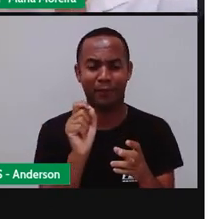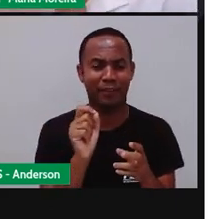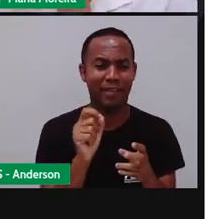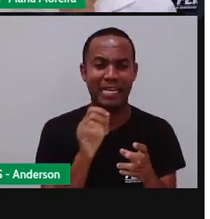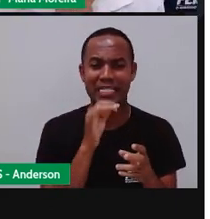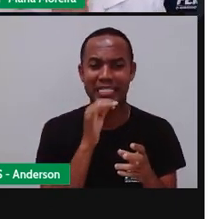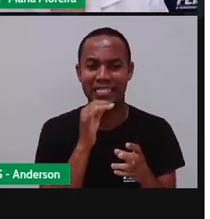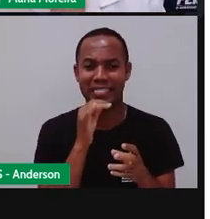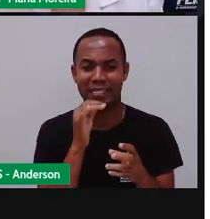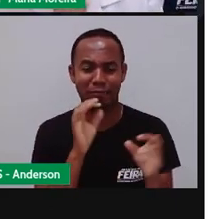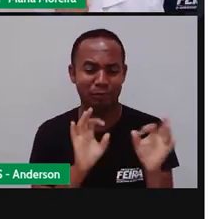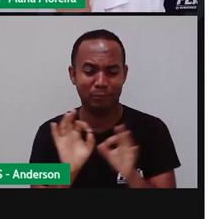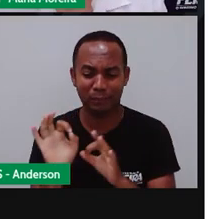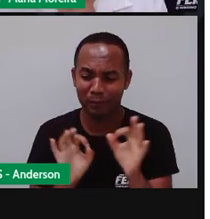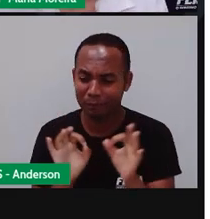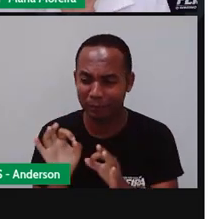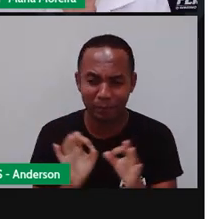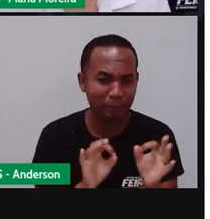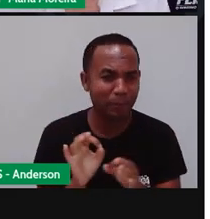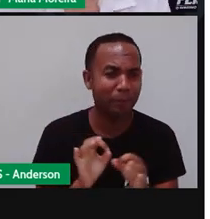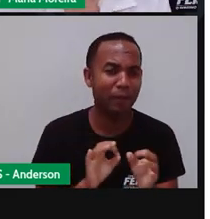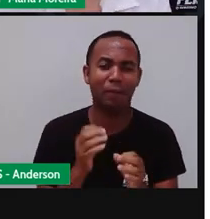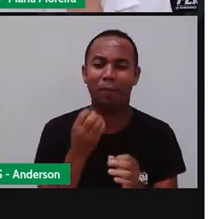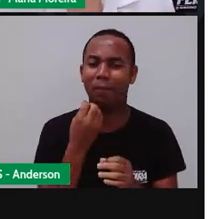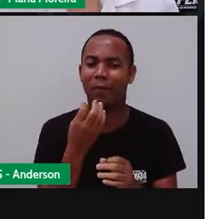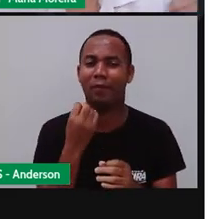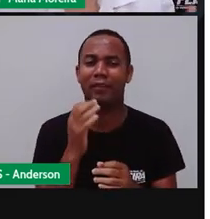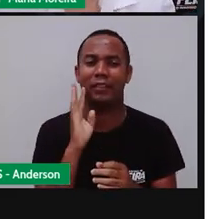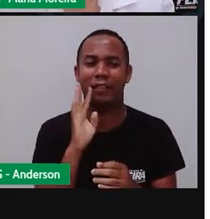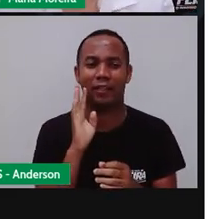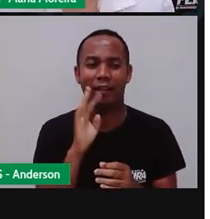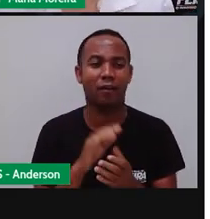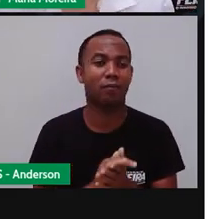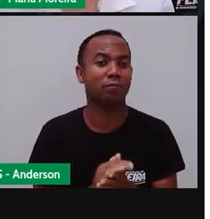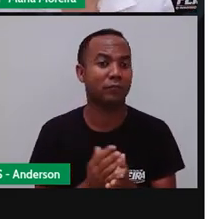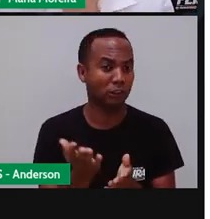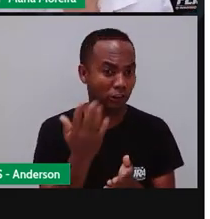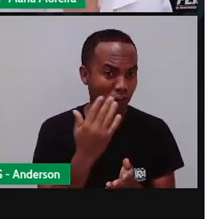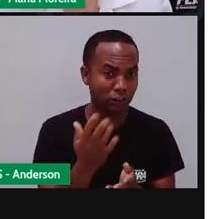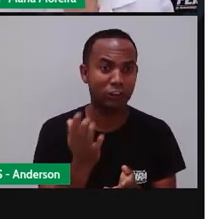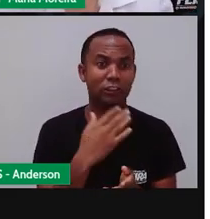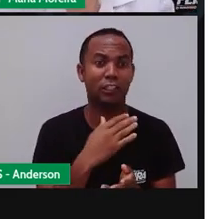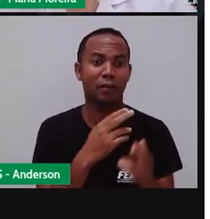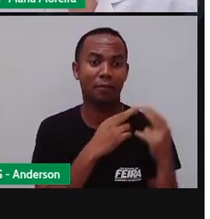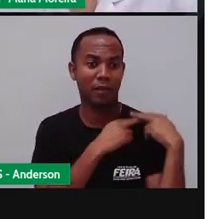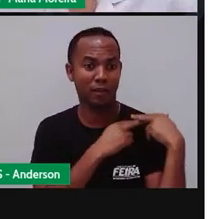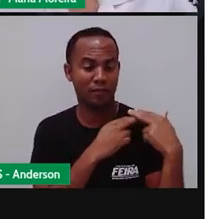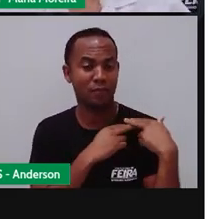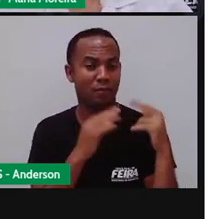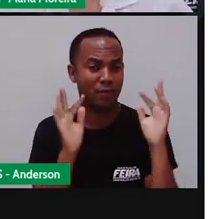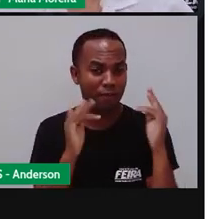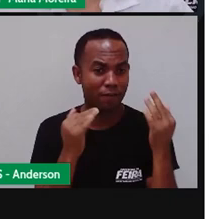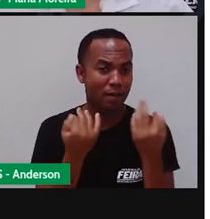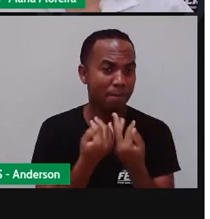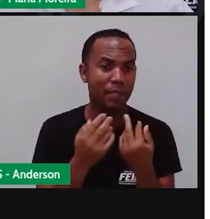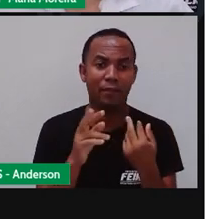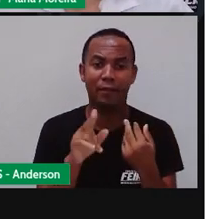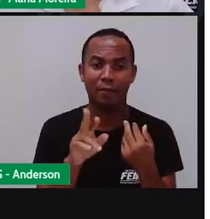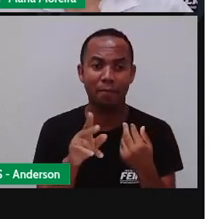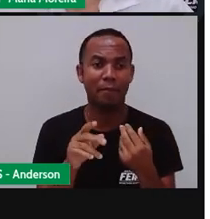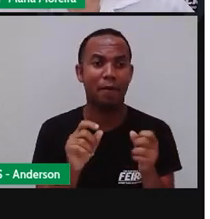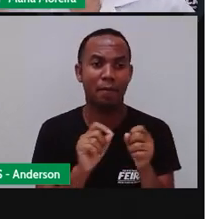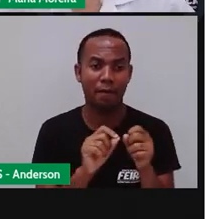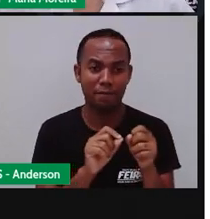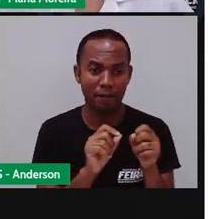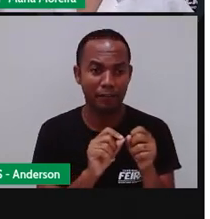Acabou entrando aqui Na maquete Pra poder ajudar? Pois é Chama os responsáveis De vocês O irmãozinho E vamos fazer Essa maquete